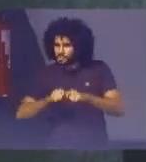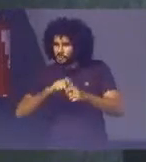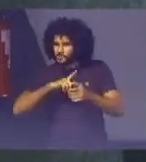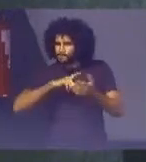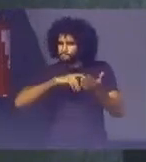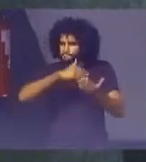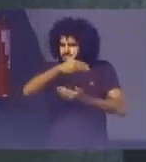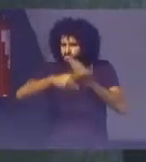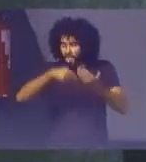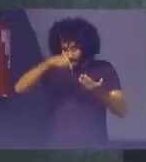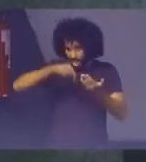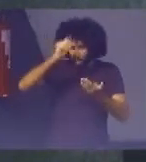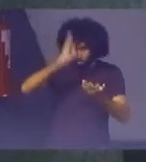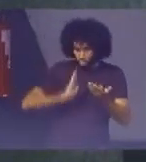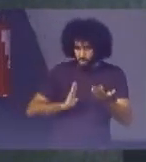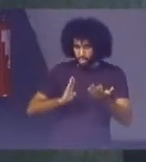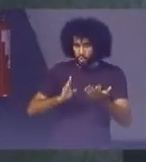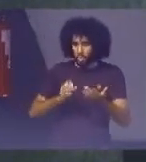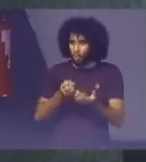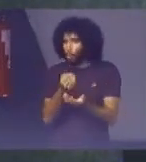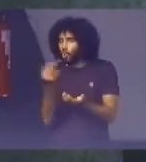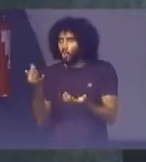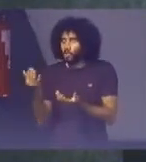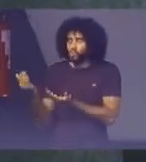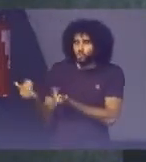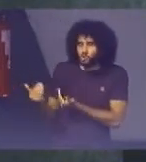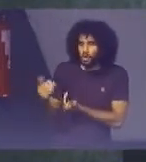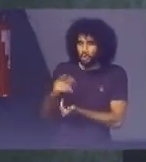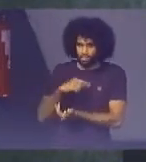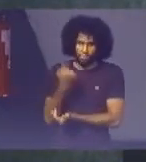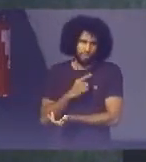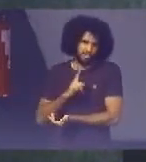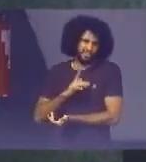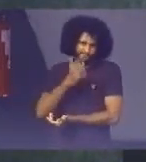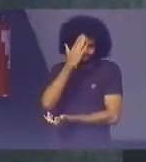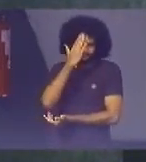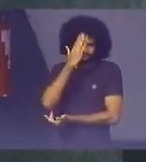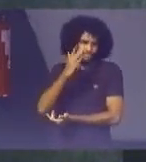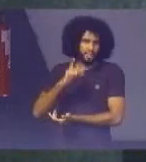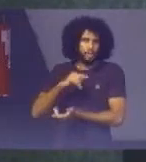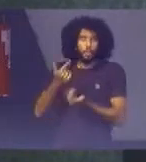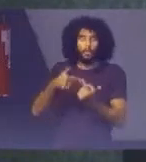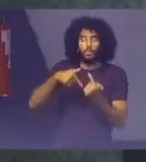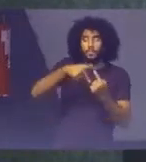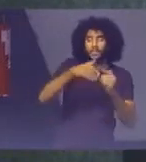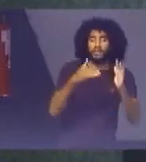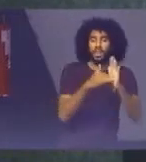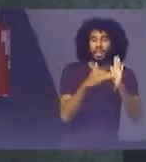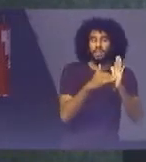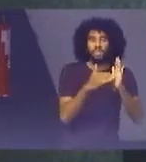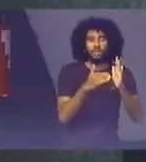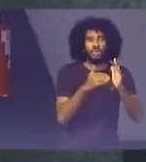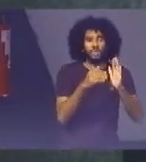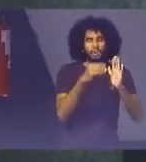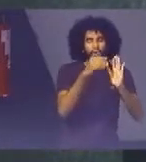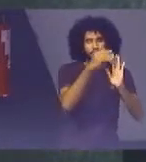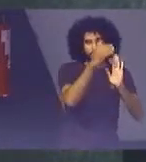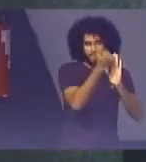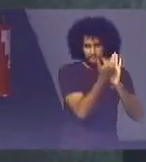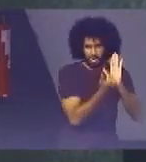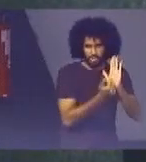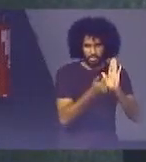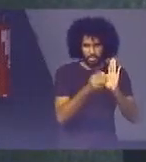Brasil No Então assim Quantos jovens Neném Nós temos No Brasil E qual a nossa meta Até 2030 Então várias Das metas